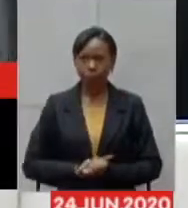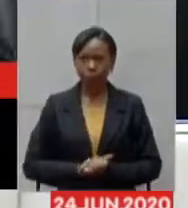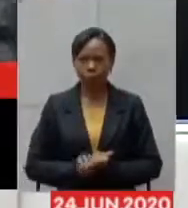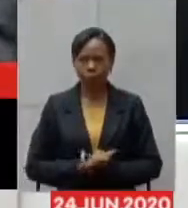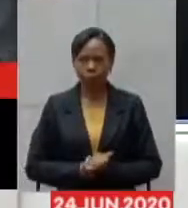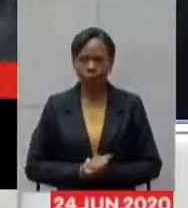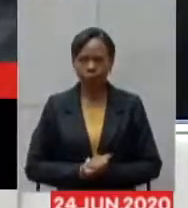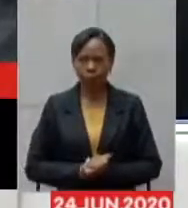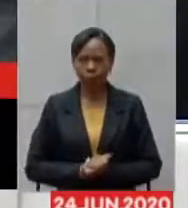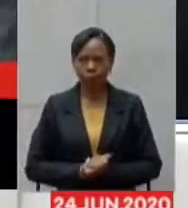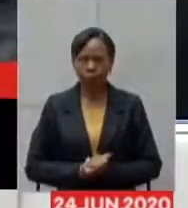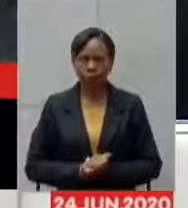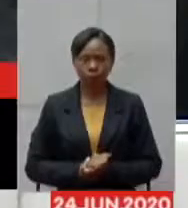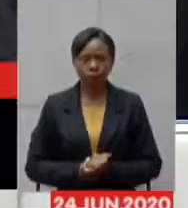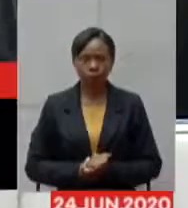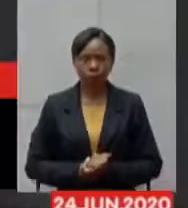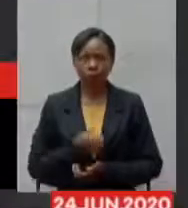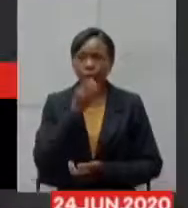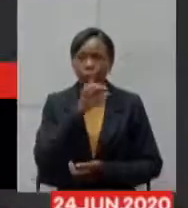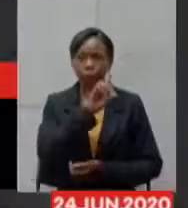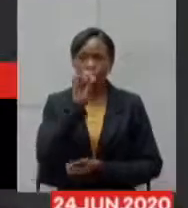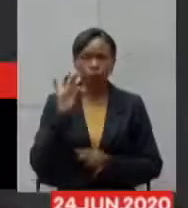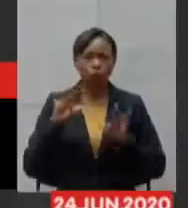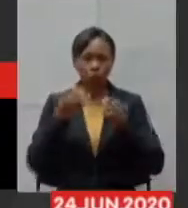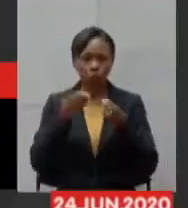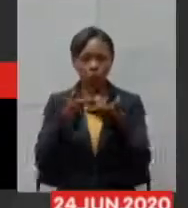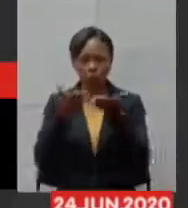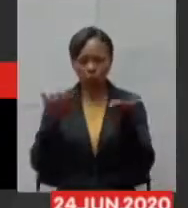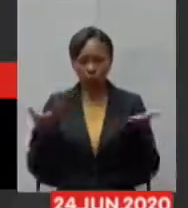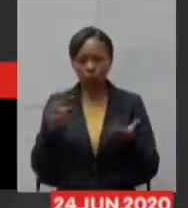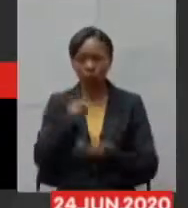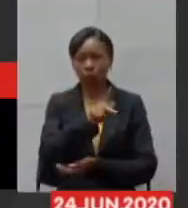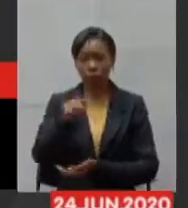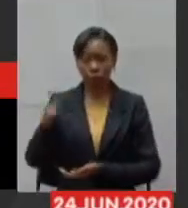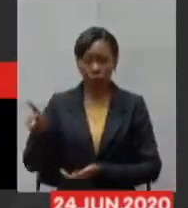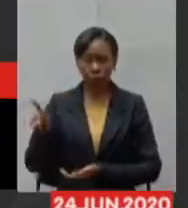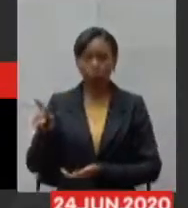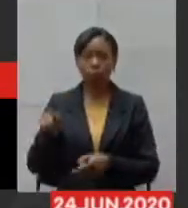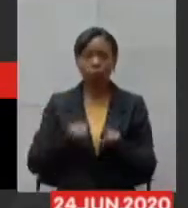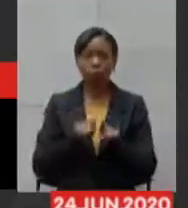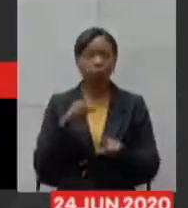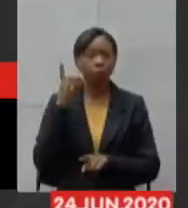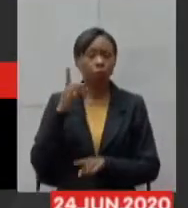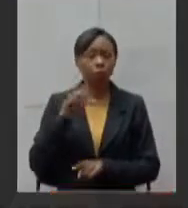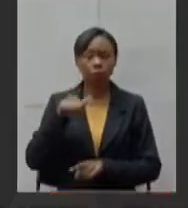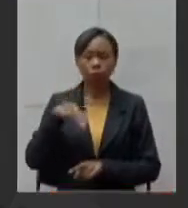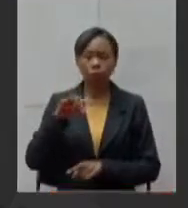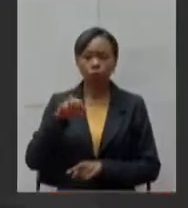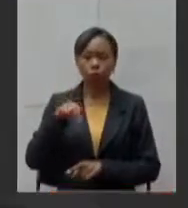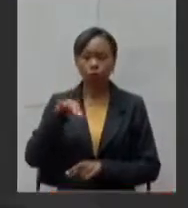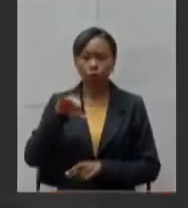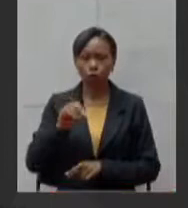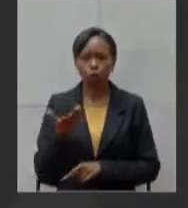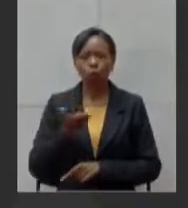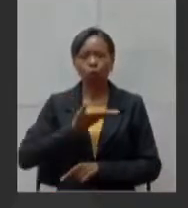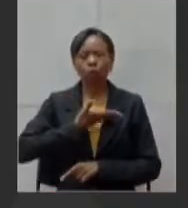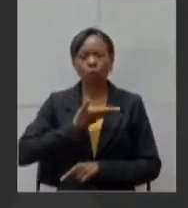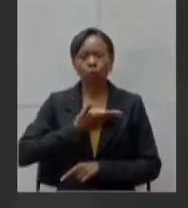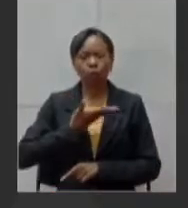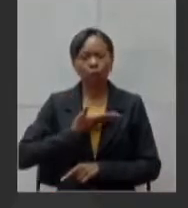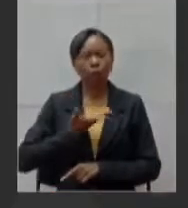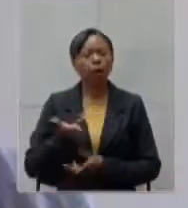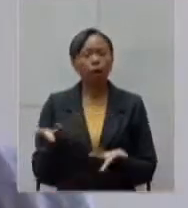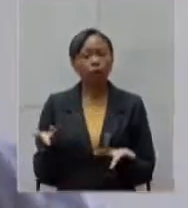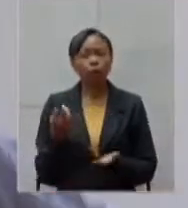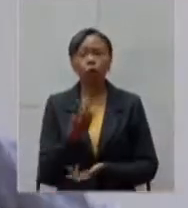bom dia a todos bom dia presidente deputado Antônio Carlos Arantes grande amigo bom dia aos dois secretários